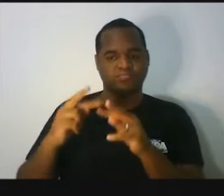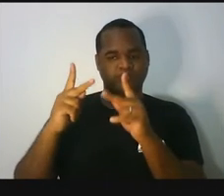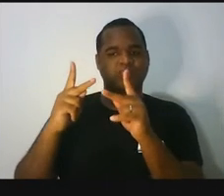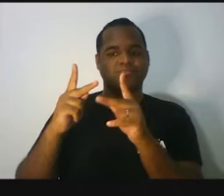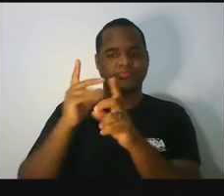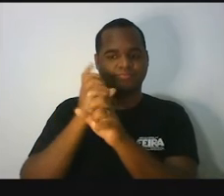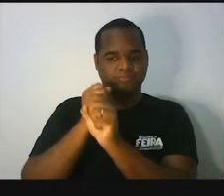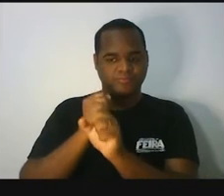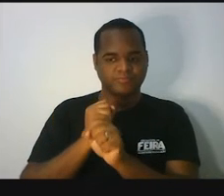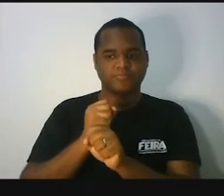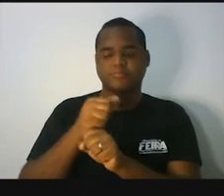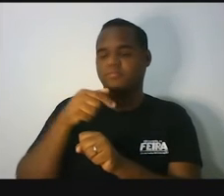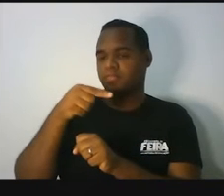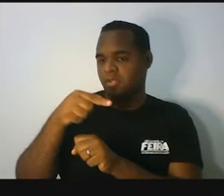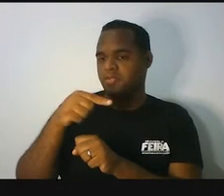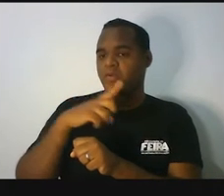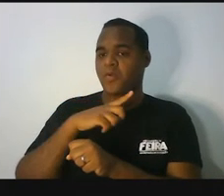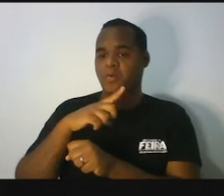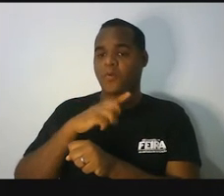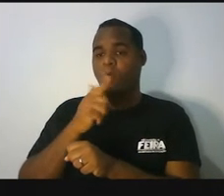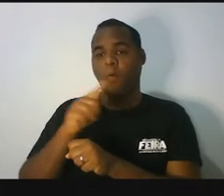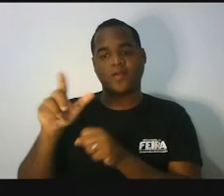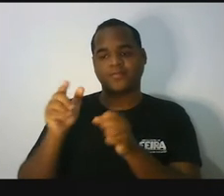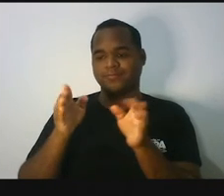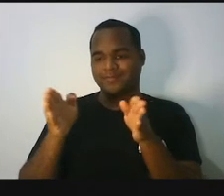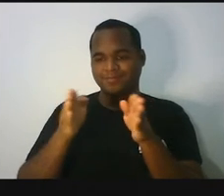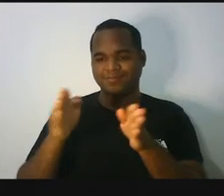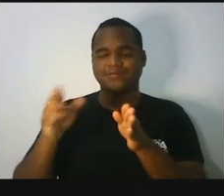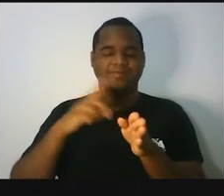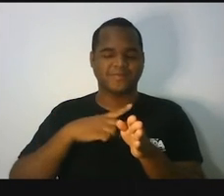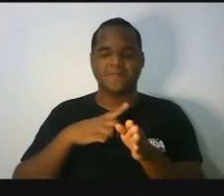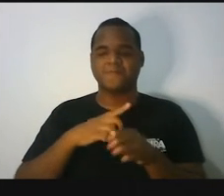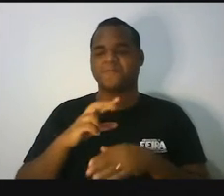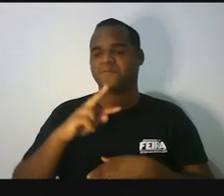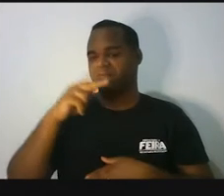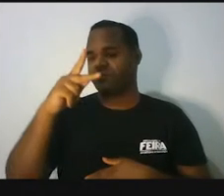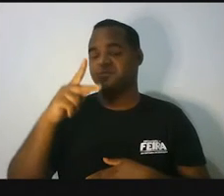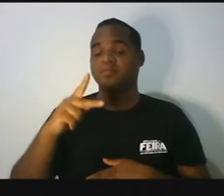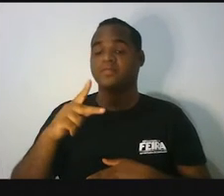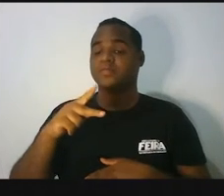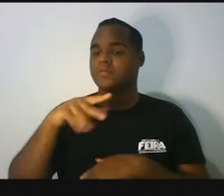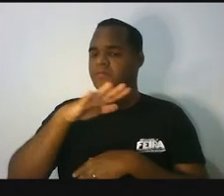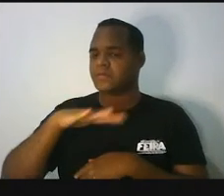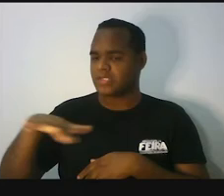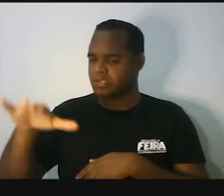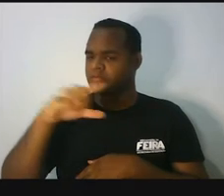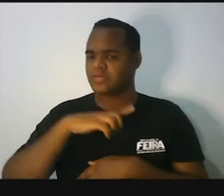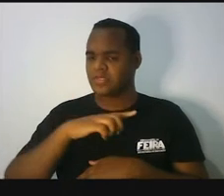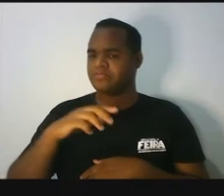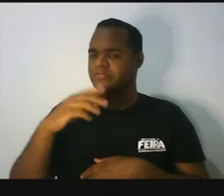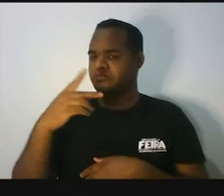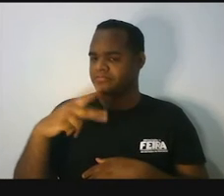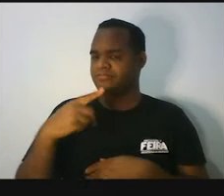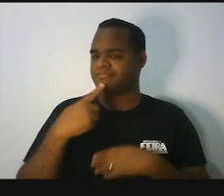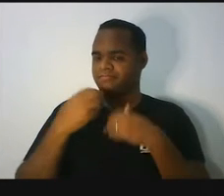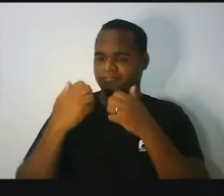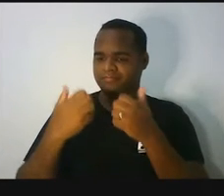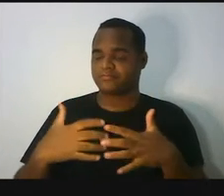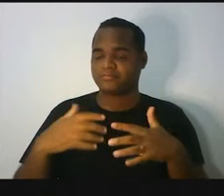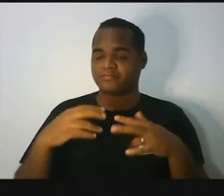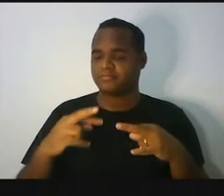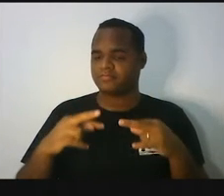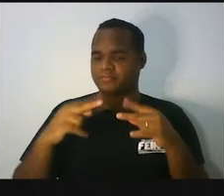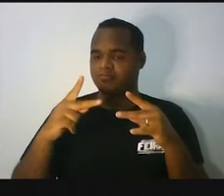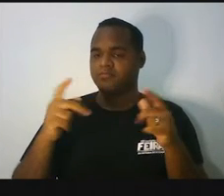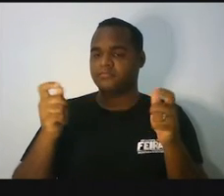dos sete aumentos que houve nesse período, tá? E dentro dessa situação, né, de aumento de preço de